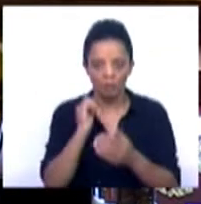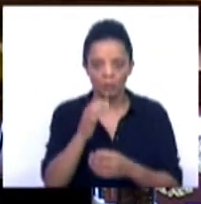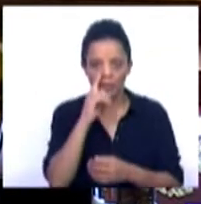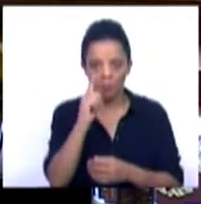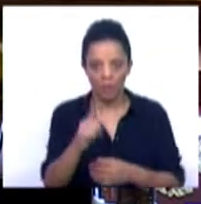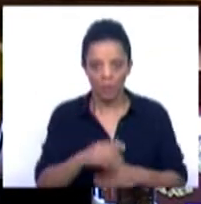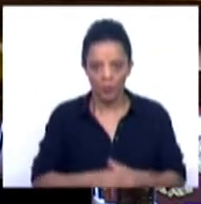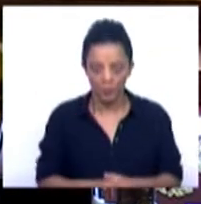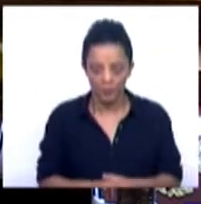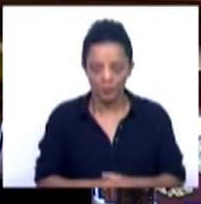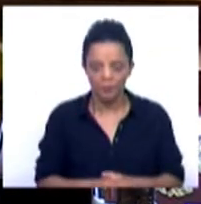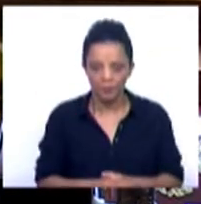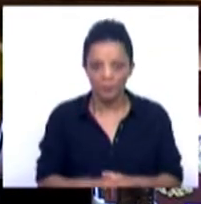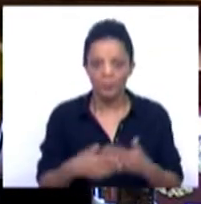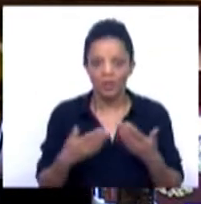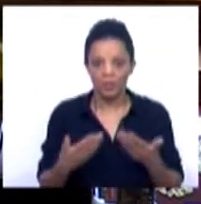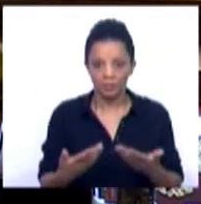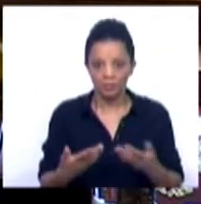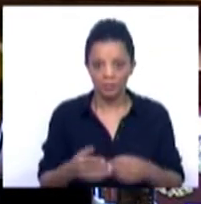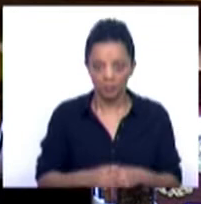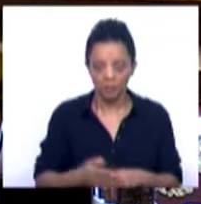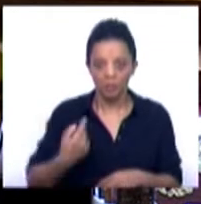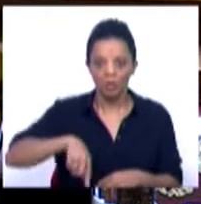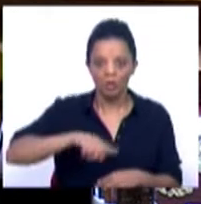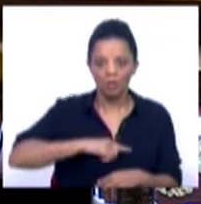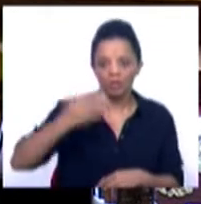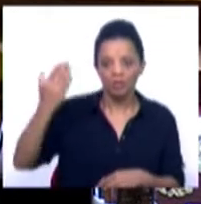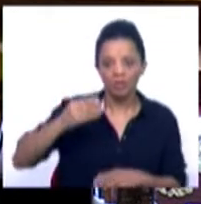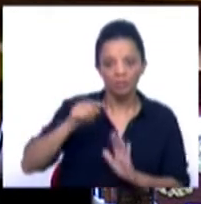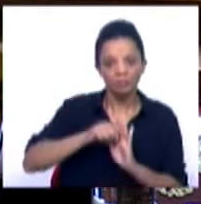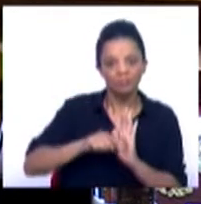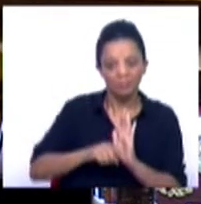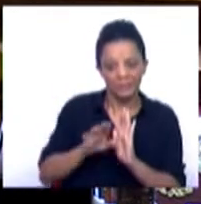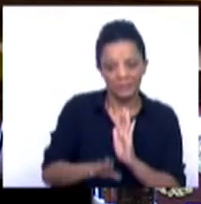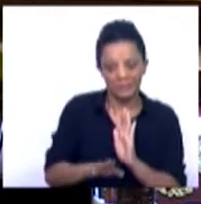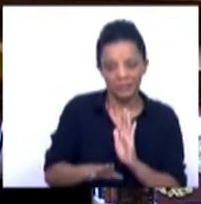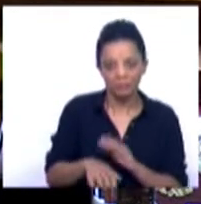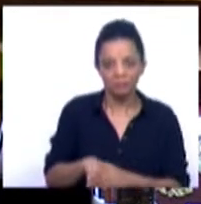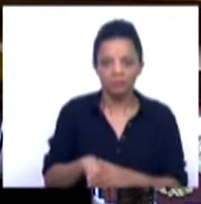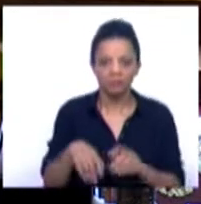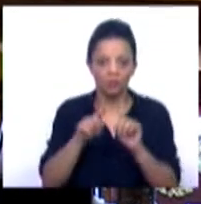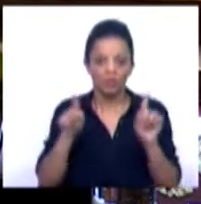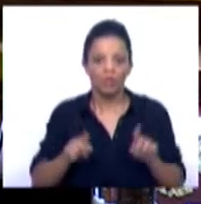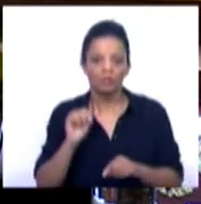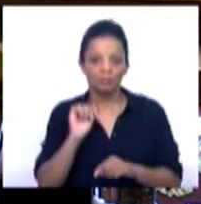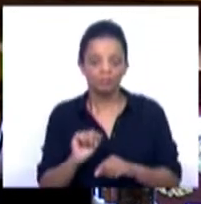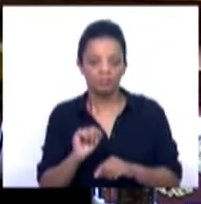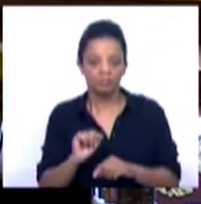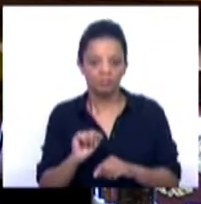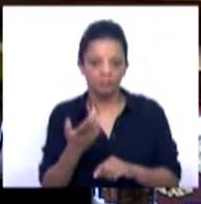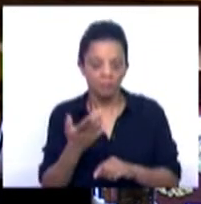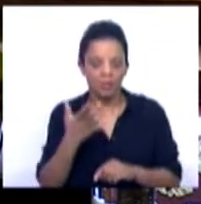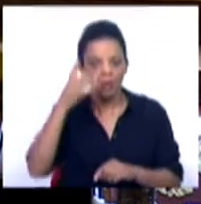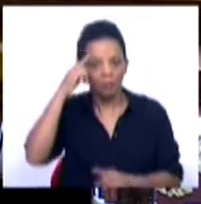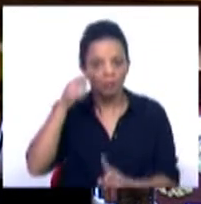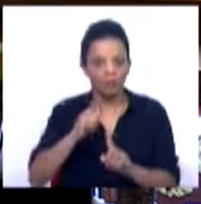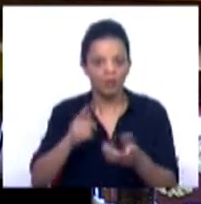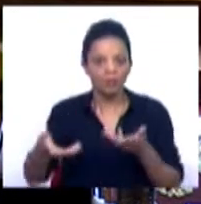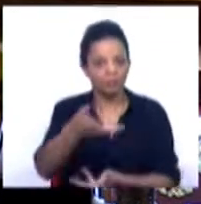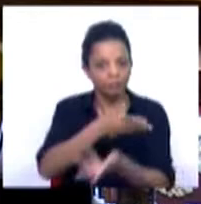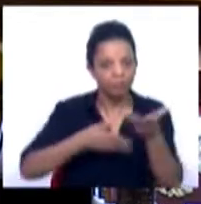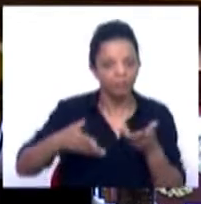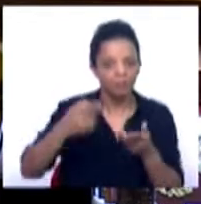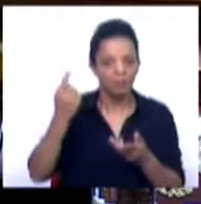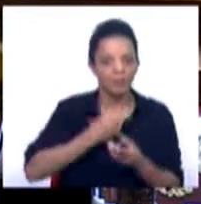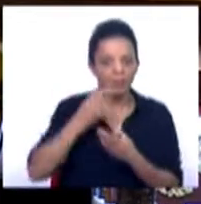Alemão. Temos assim, em termos de direitos e princípios em presença, num quadro normativo que se quer dialogante, muito